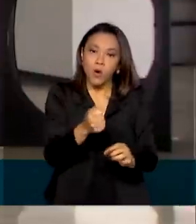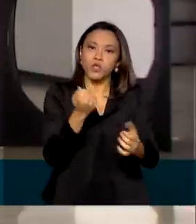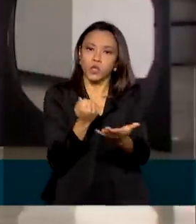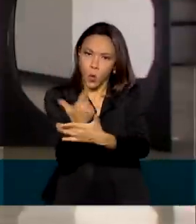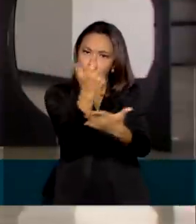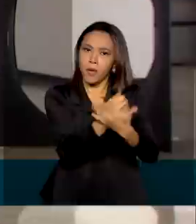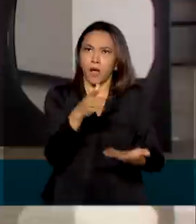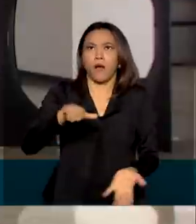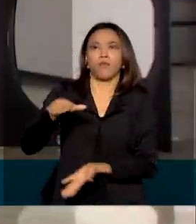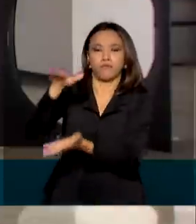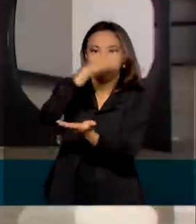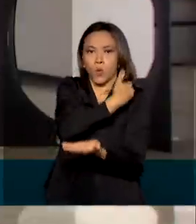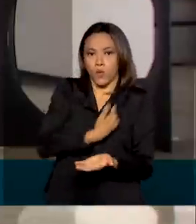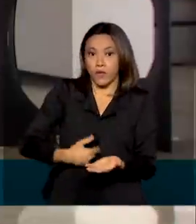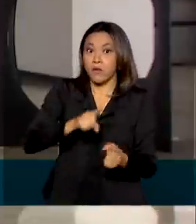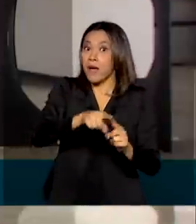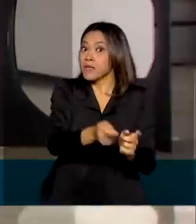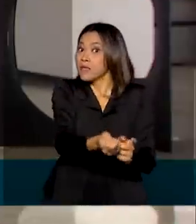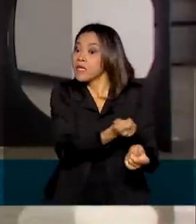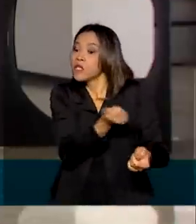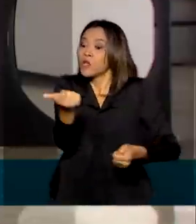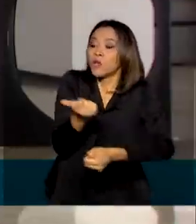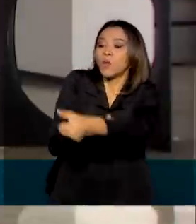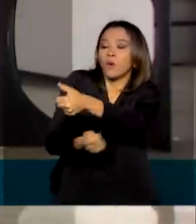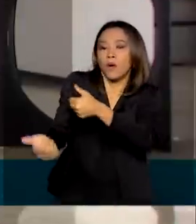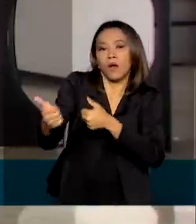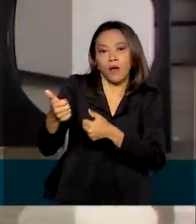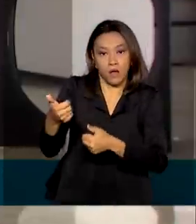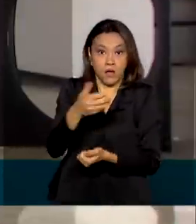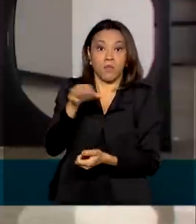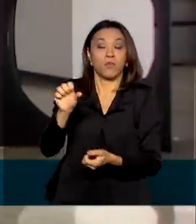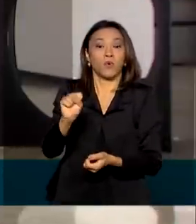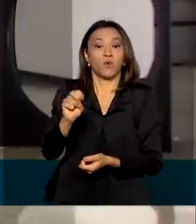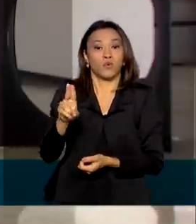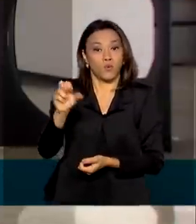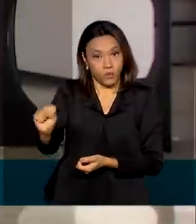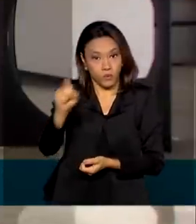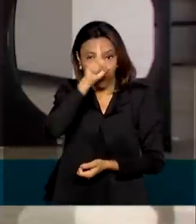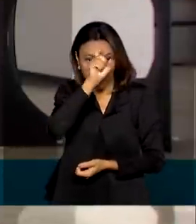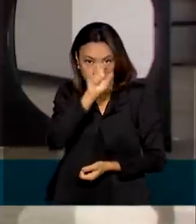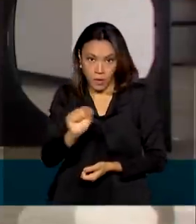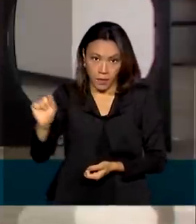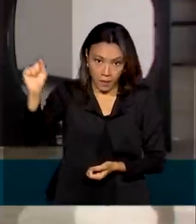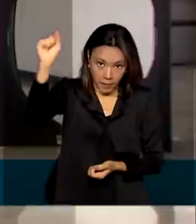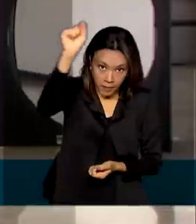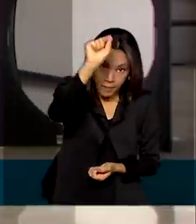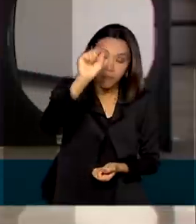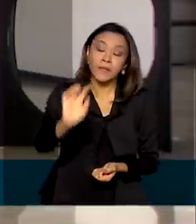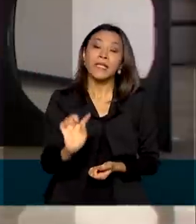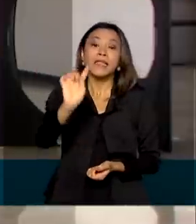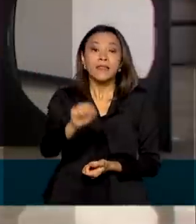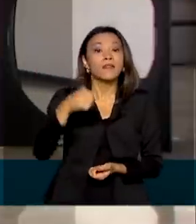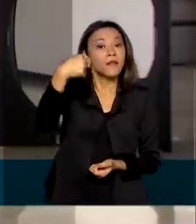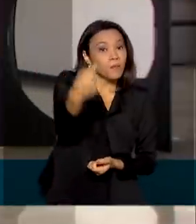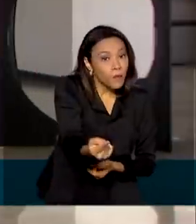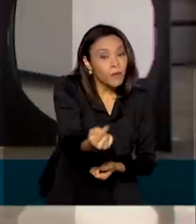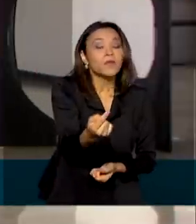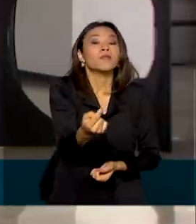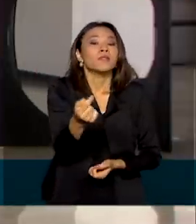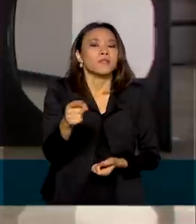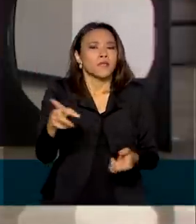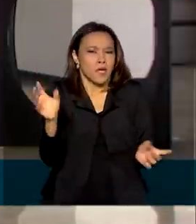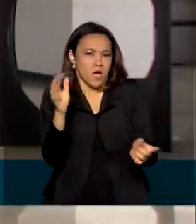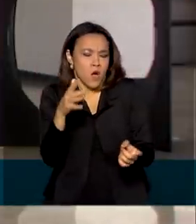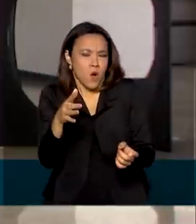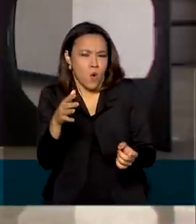precisam doá-las para o Sistema Único de Saúde enquanto esses grupos ainda estiverem sendo vacinados. Depois, quando chegar no momento da